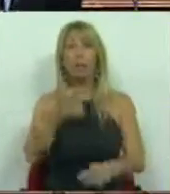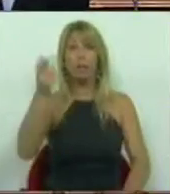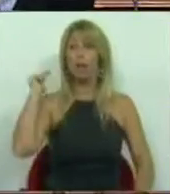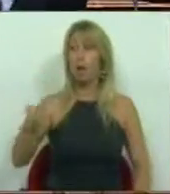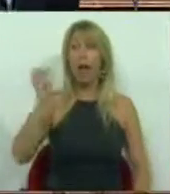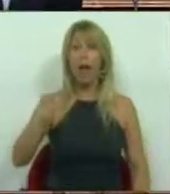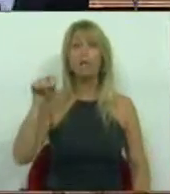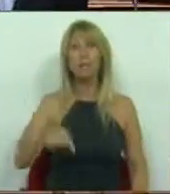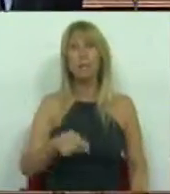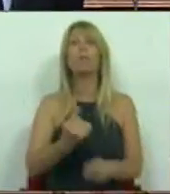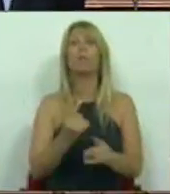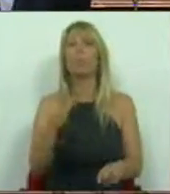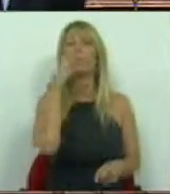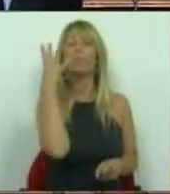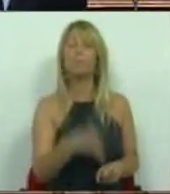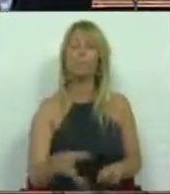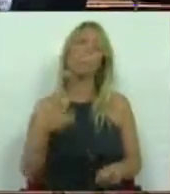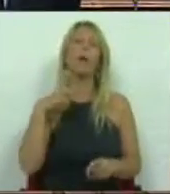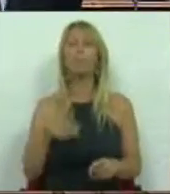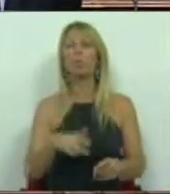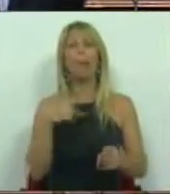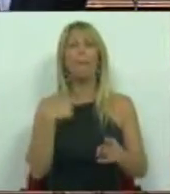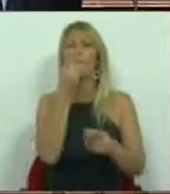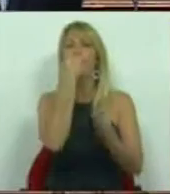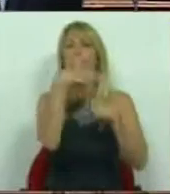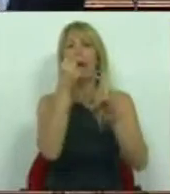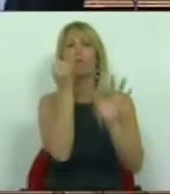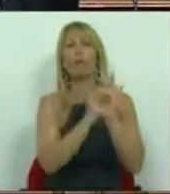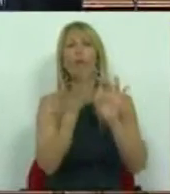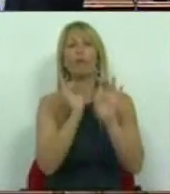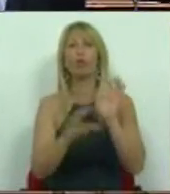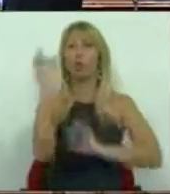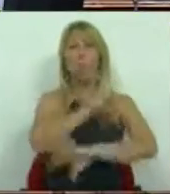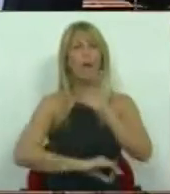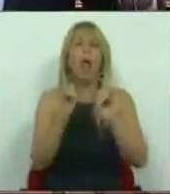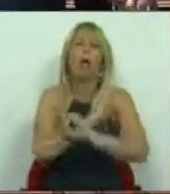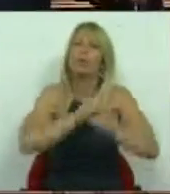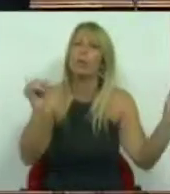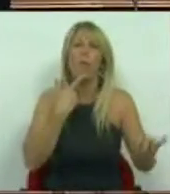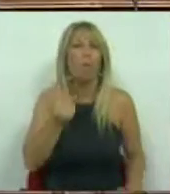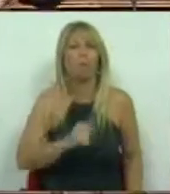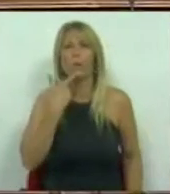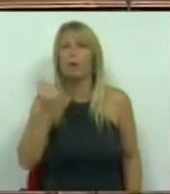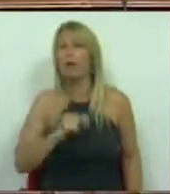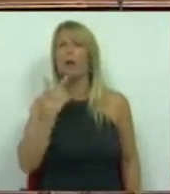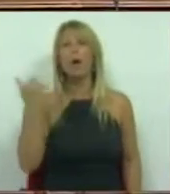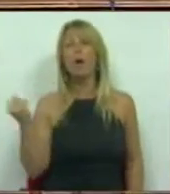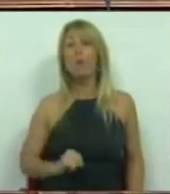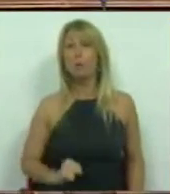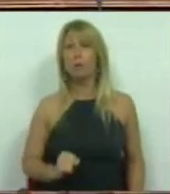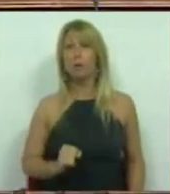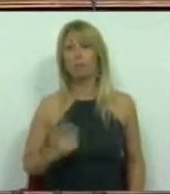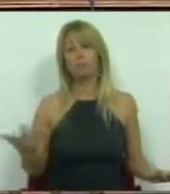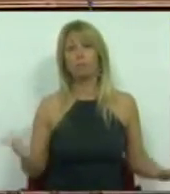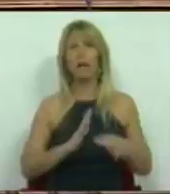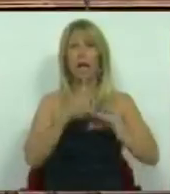impossível Portugal perder fundos comunitários. Não pode ser, não pode ser, não pode ser. E o que a